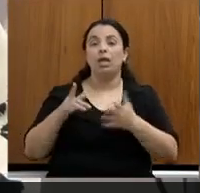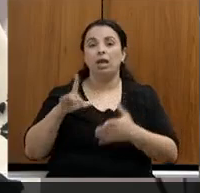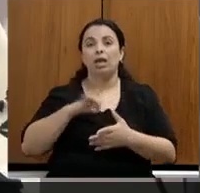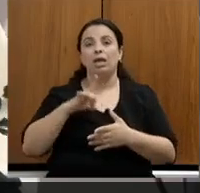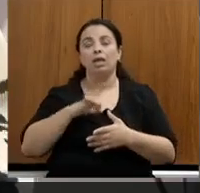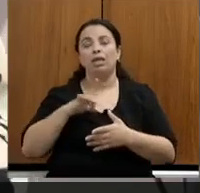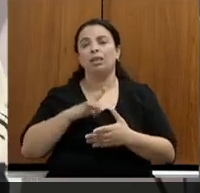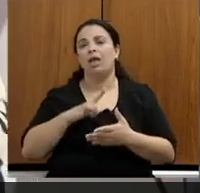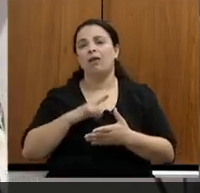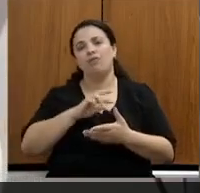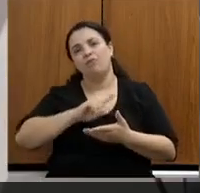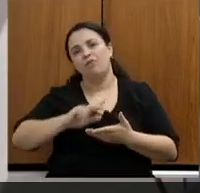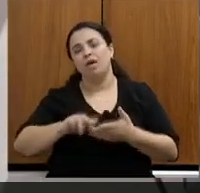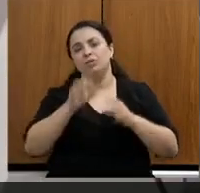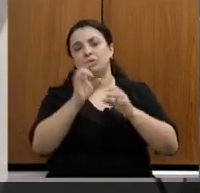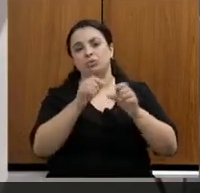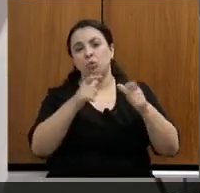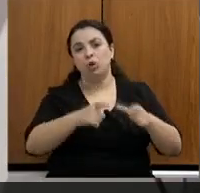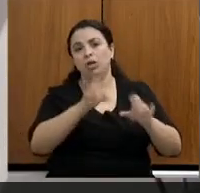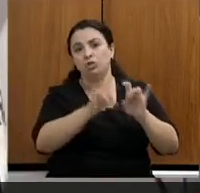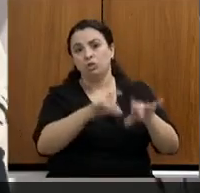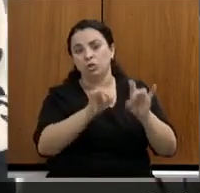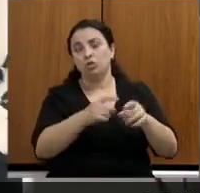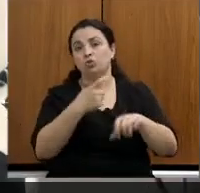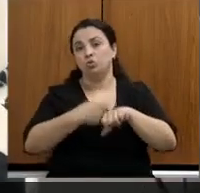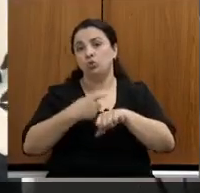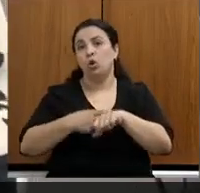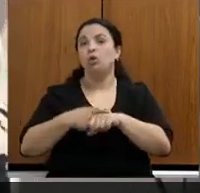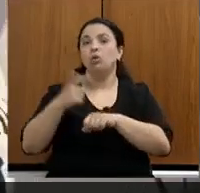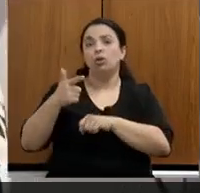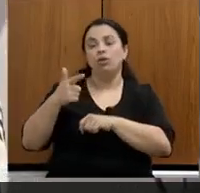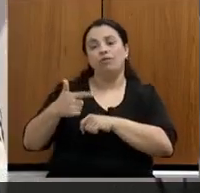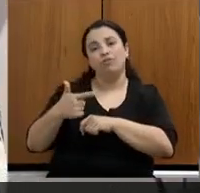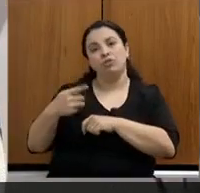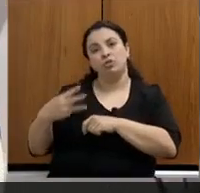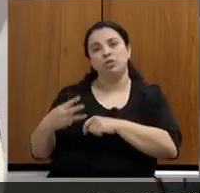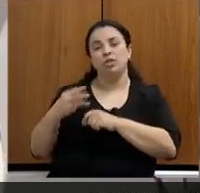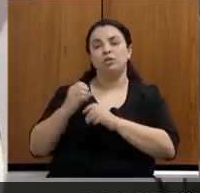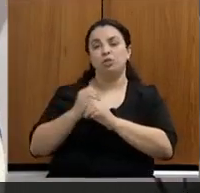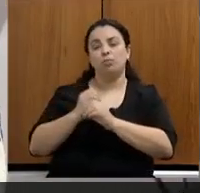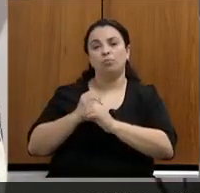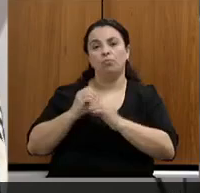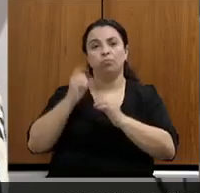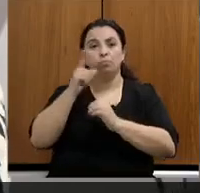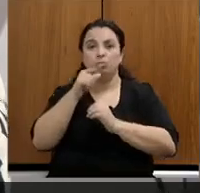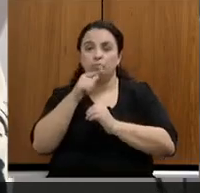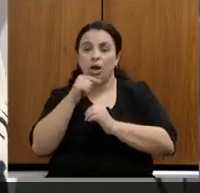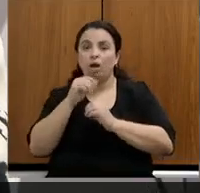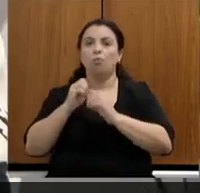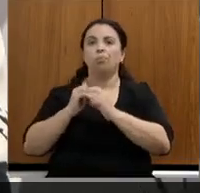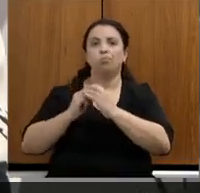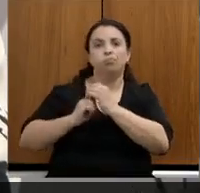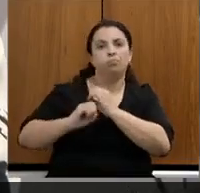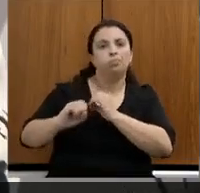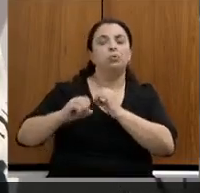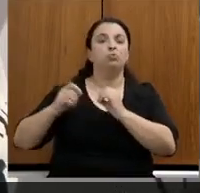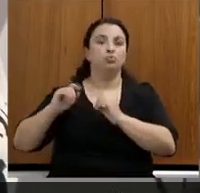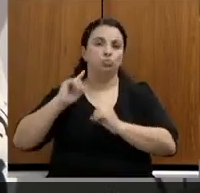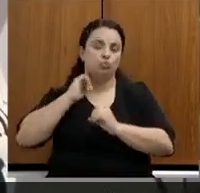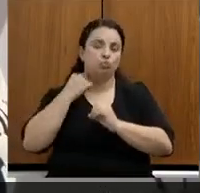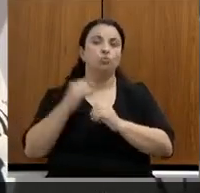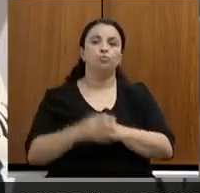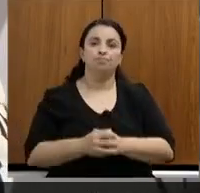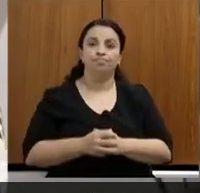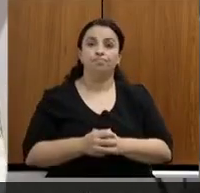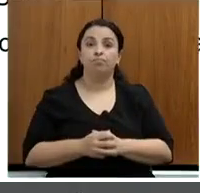água e esgoto. Por favor. Desculpa, pode voltar? Porque aqui embaixo... Bem, um outro ponto também muito